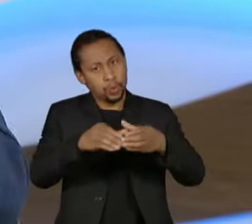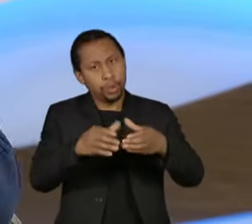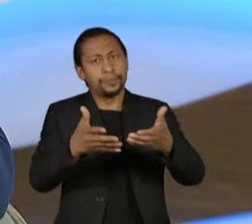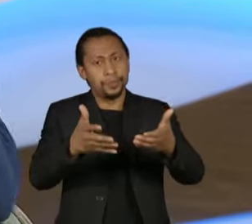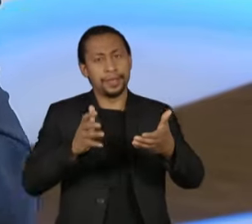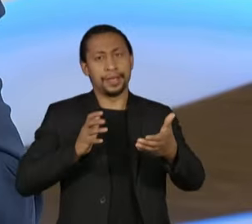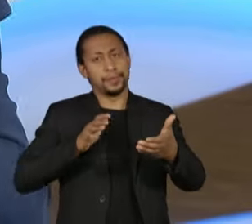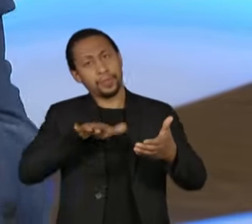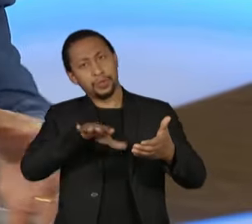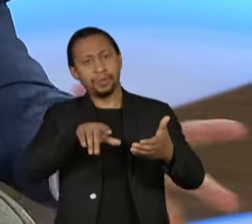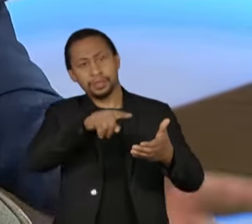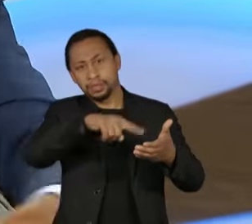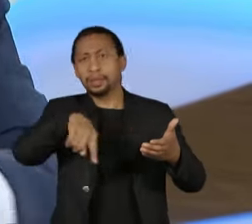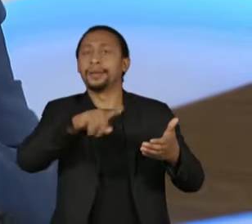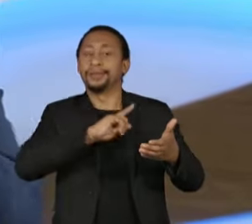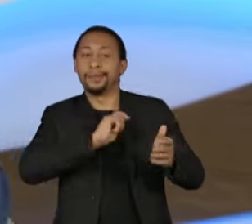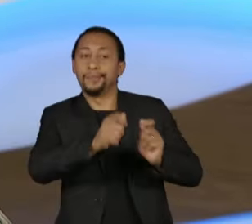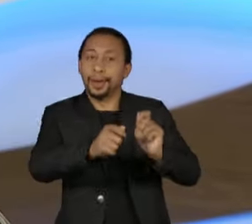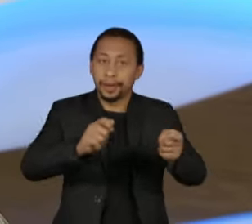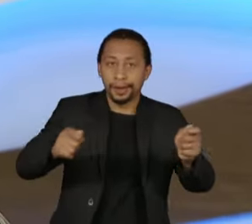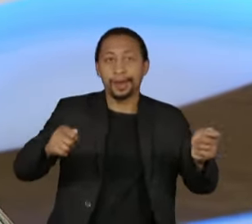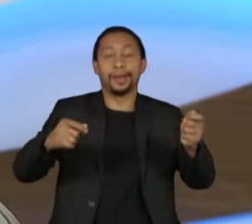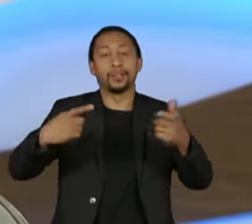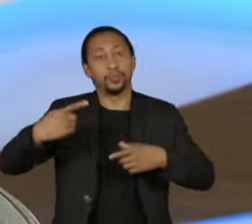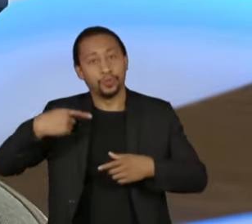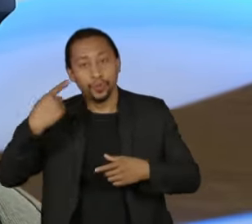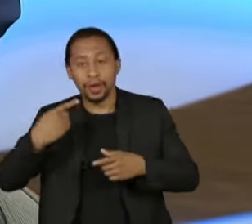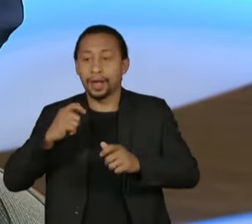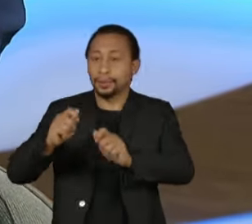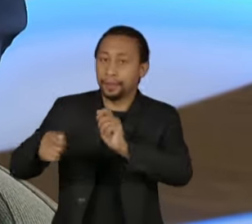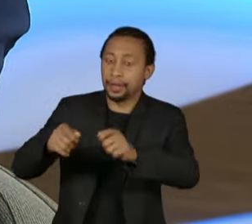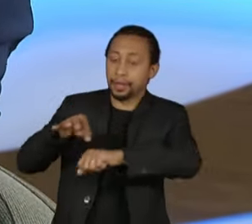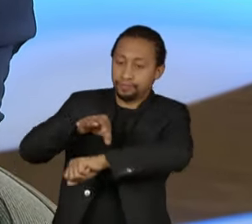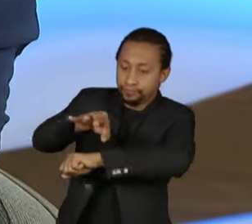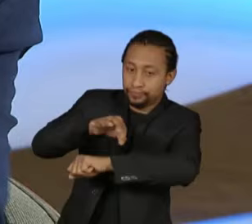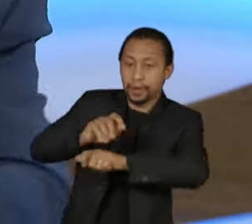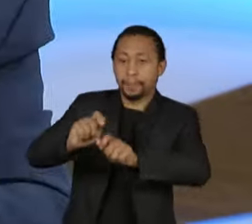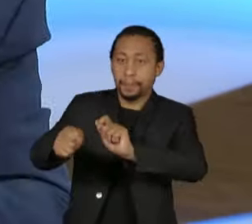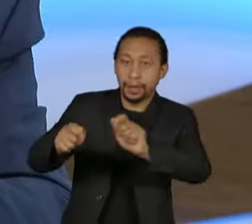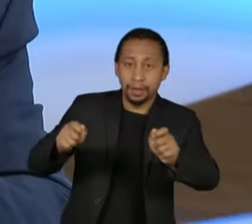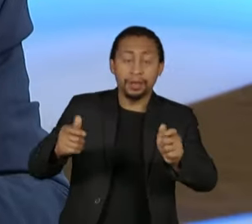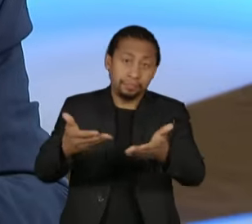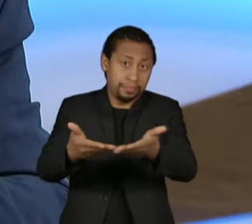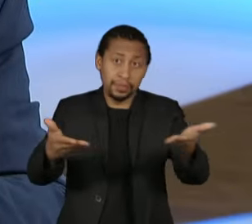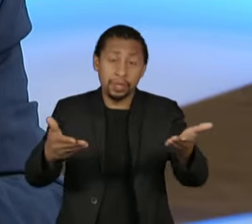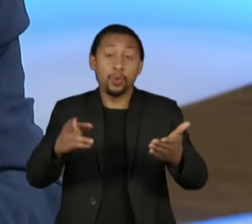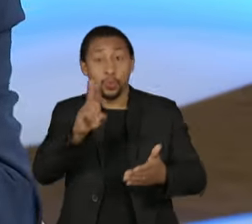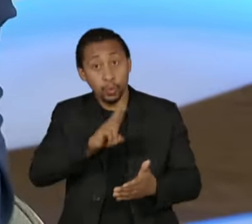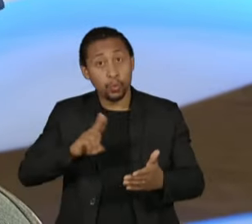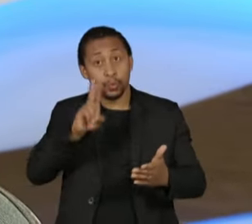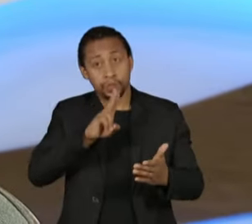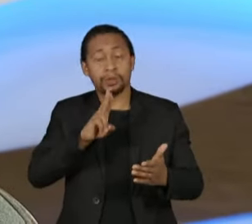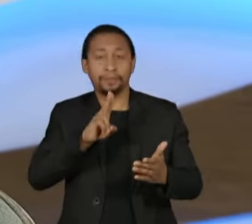advogado, é o contador, é o arquiteto, o engenheiro, as empresas que têm o salário mínimo como referência. Então, nós vamos